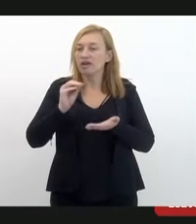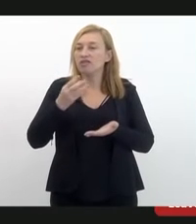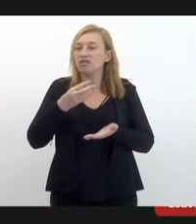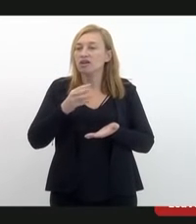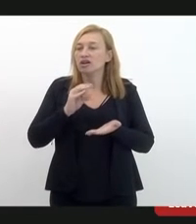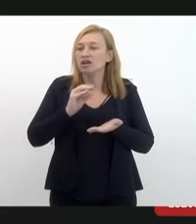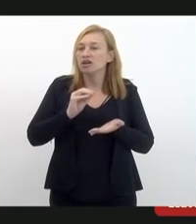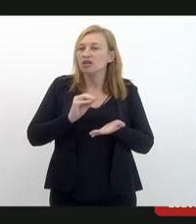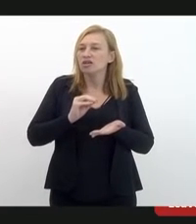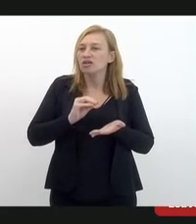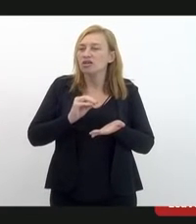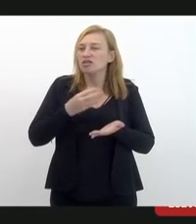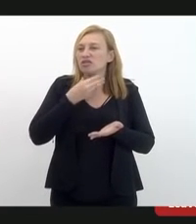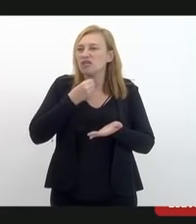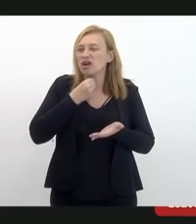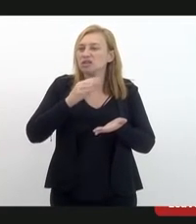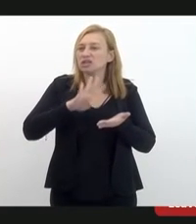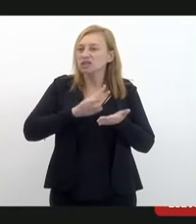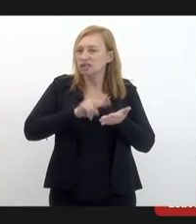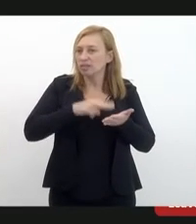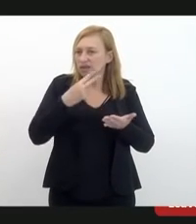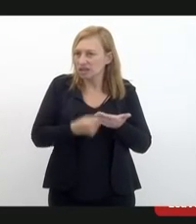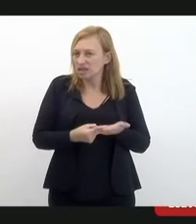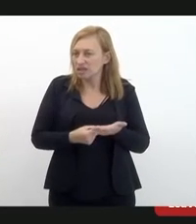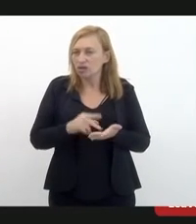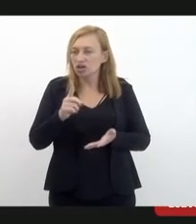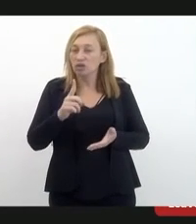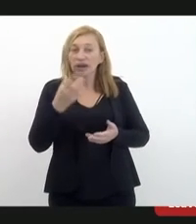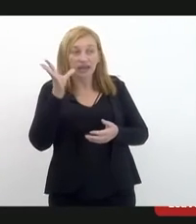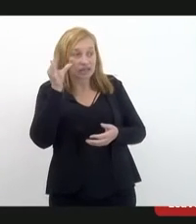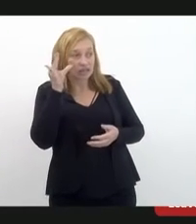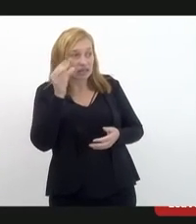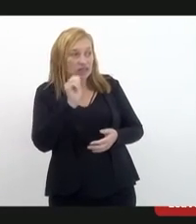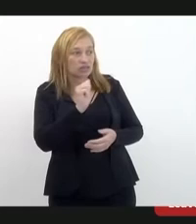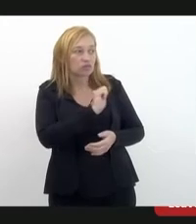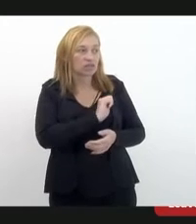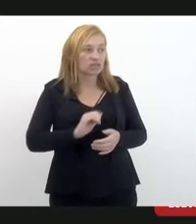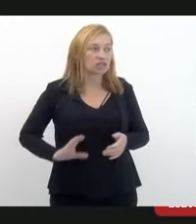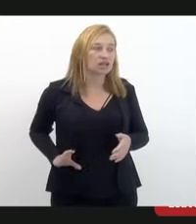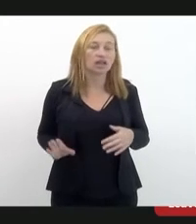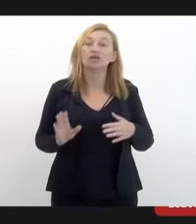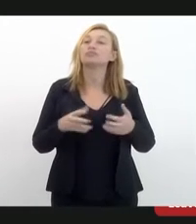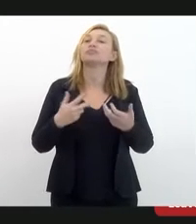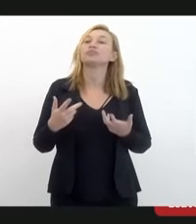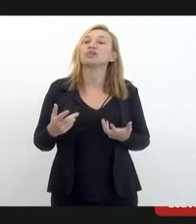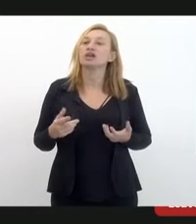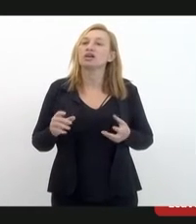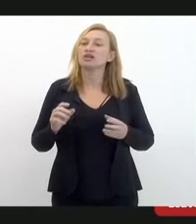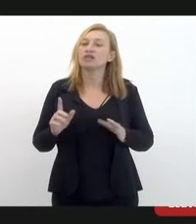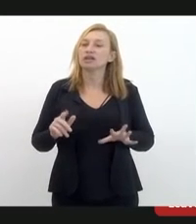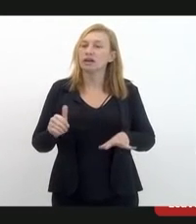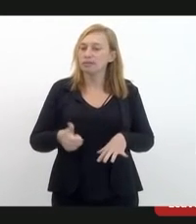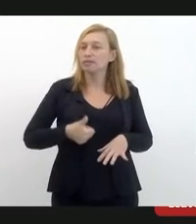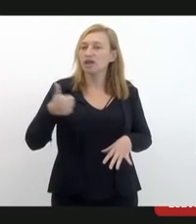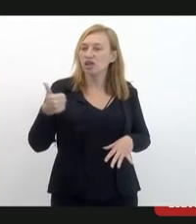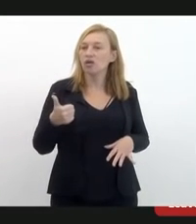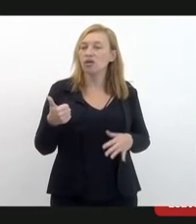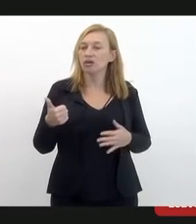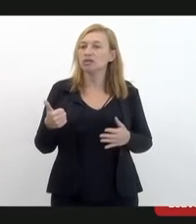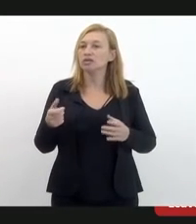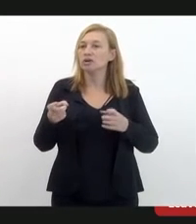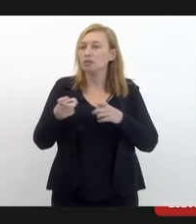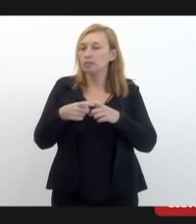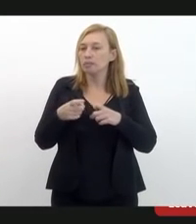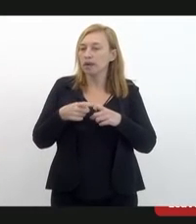do interesse do projeto, do autor do projeto, que a questão é facilitar e não complicar, e que seria mais complexo conseguir um médico